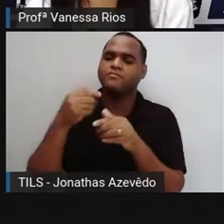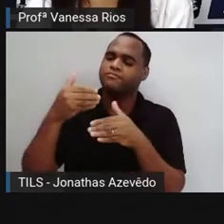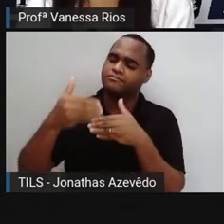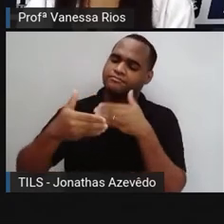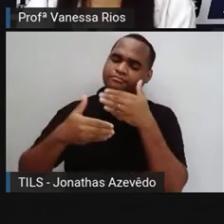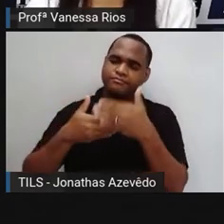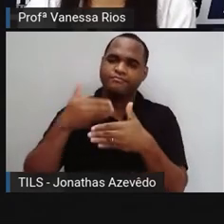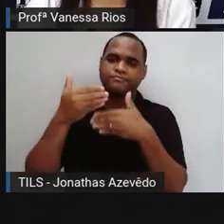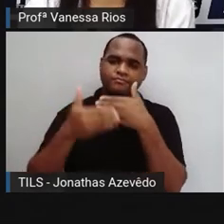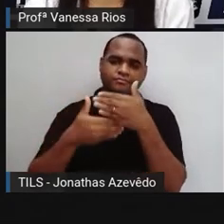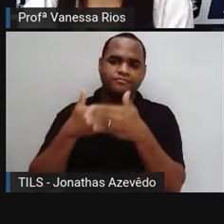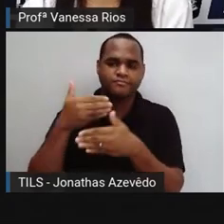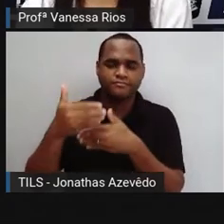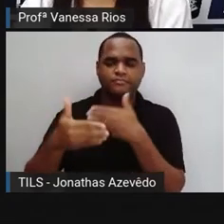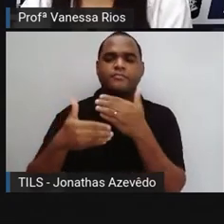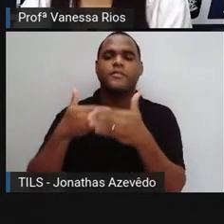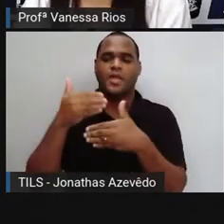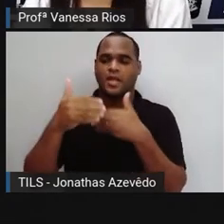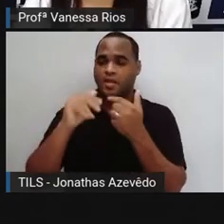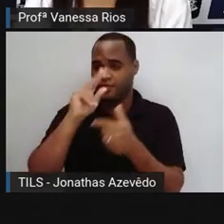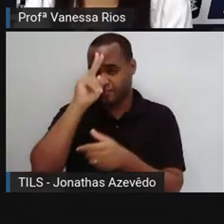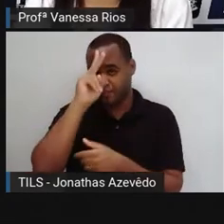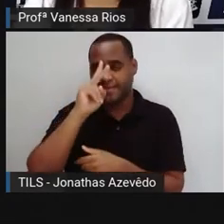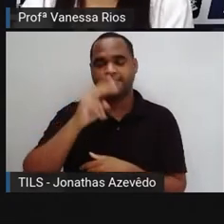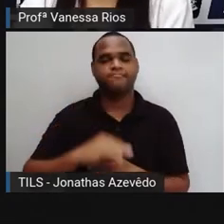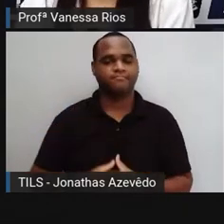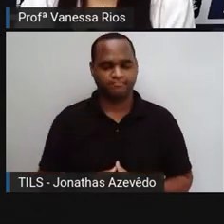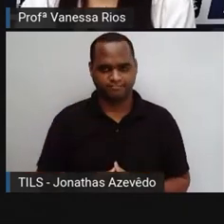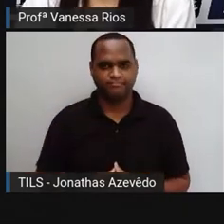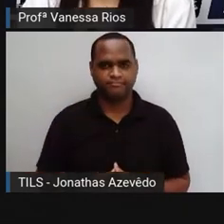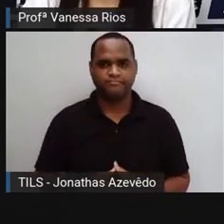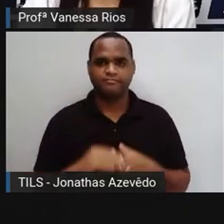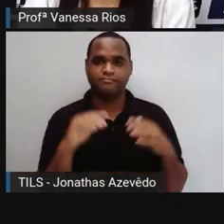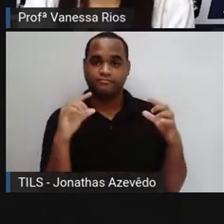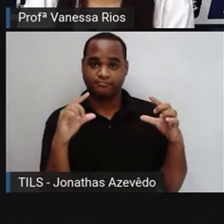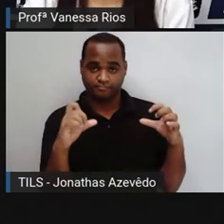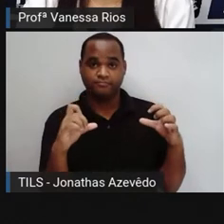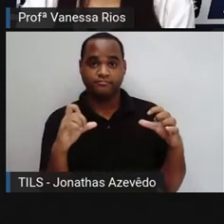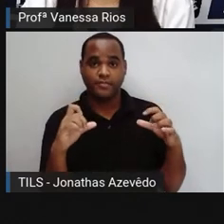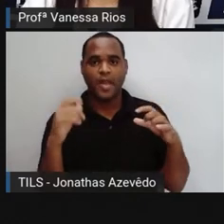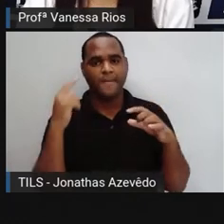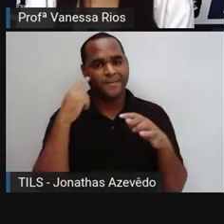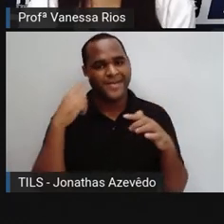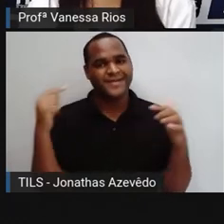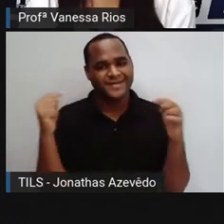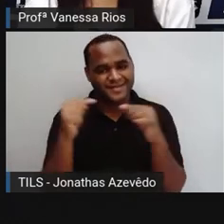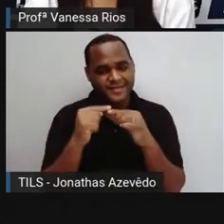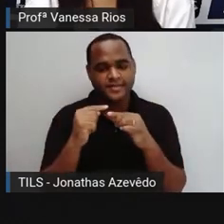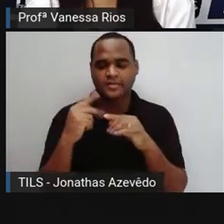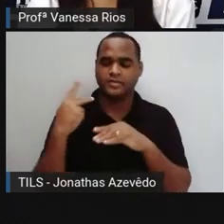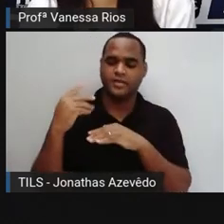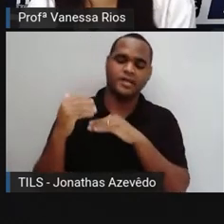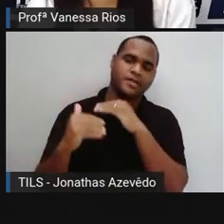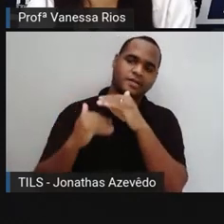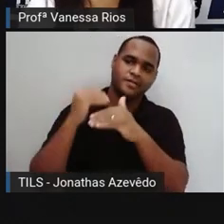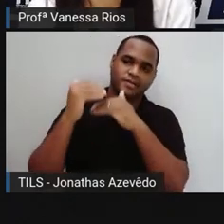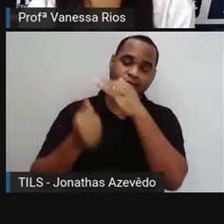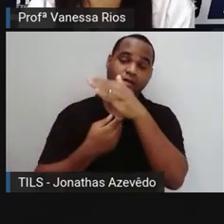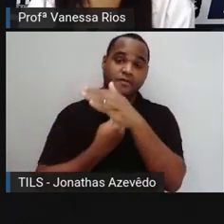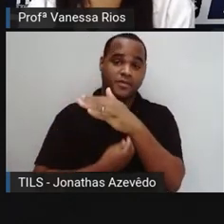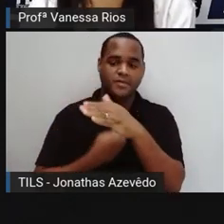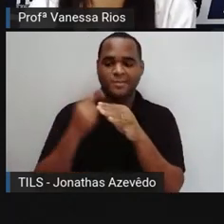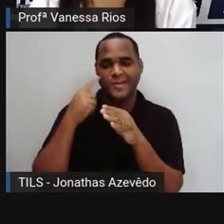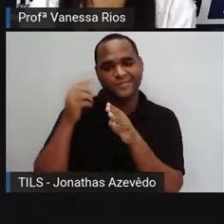tempo, durante esse processo histórico, né? Porque o que se fotografa está de acordo ao que se vive em